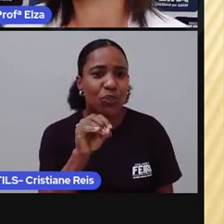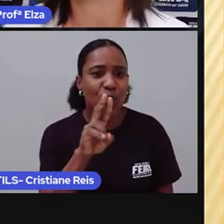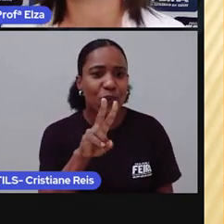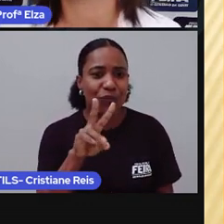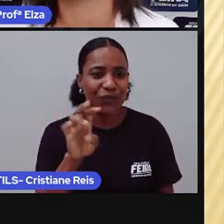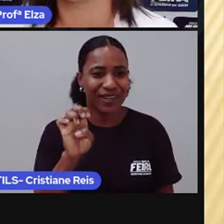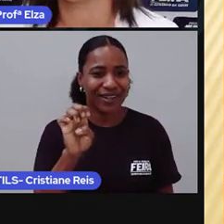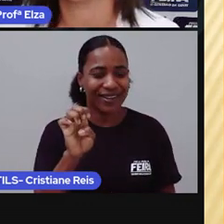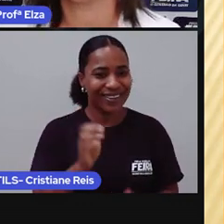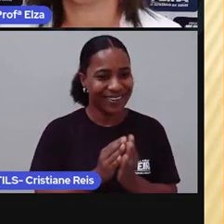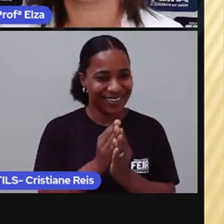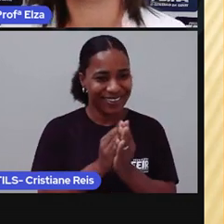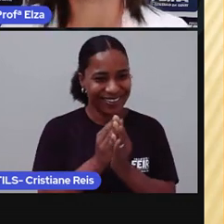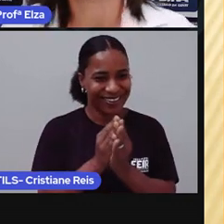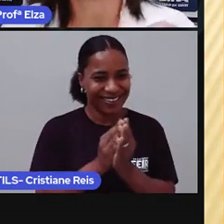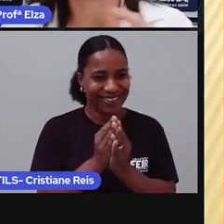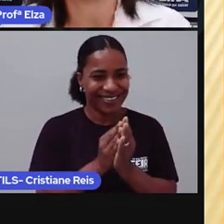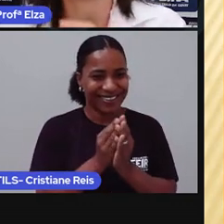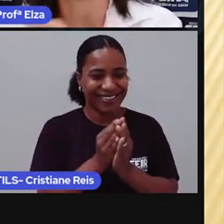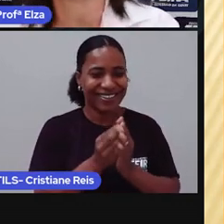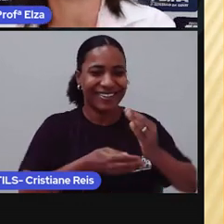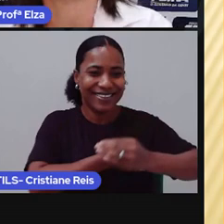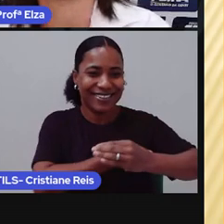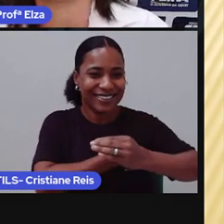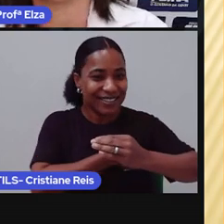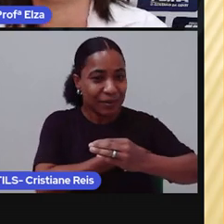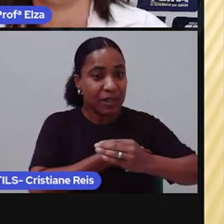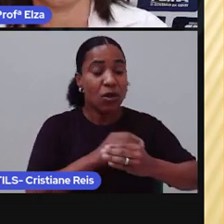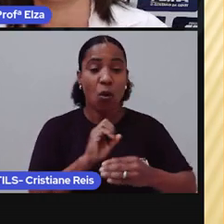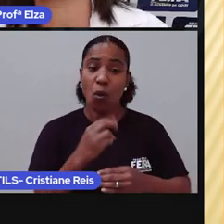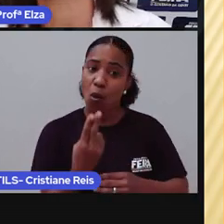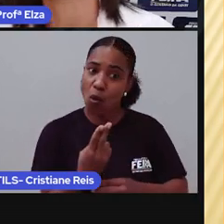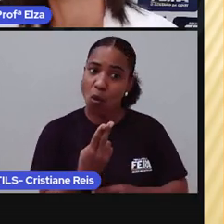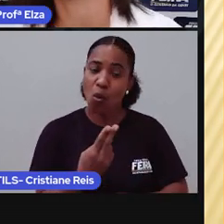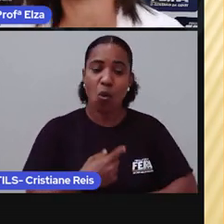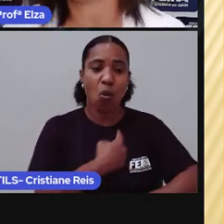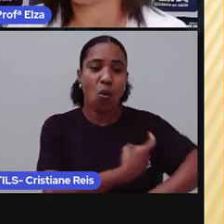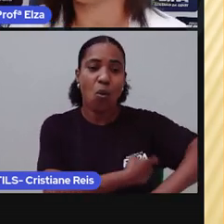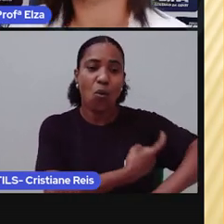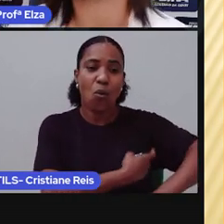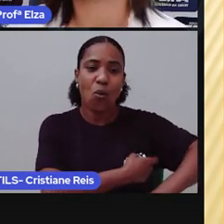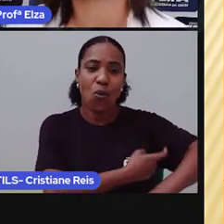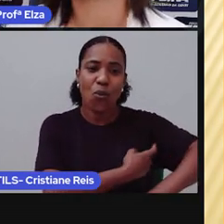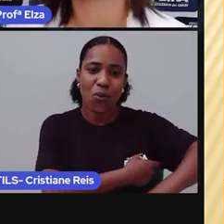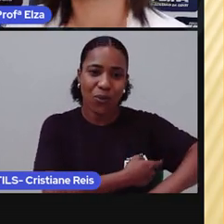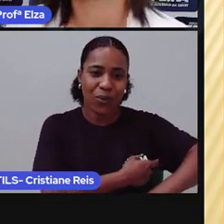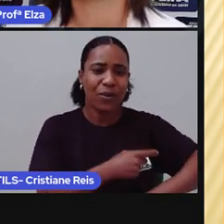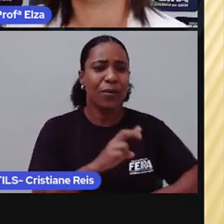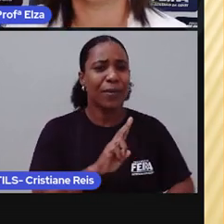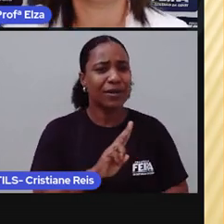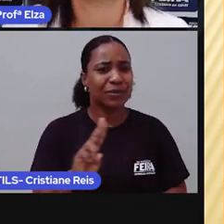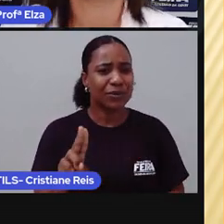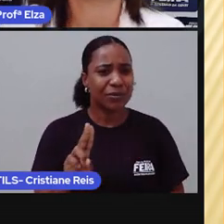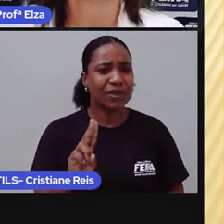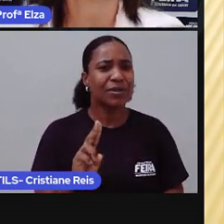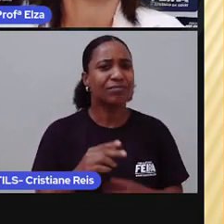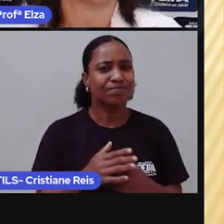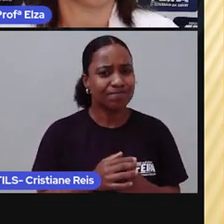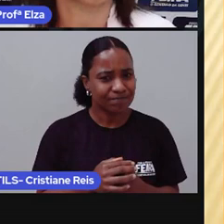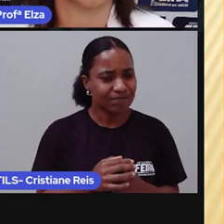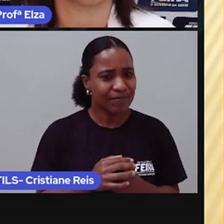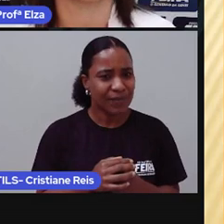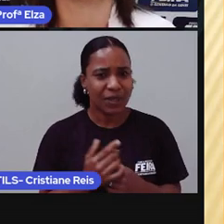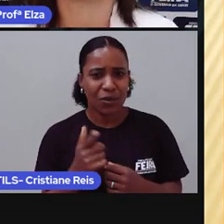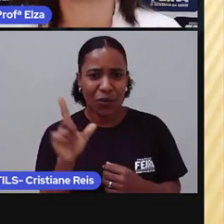Sabonete desodorante. Mas, se nós formos pesquisar o significado, será pombo. Mint